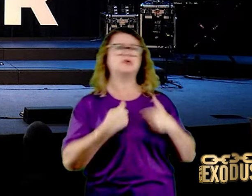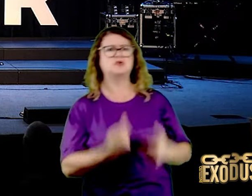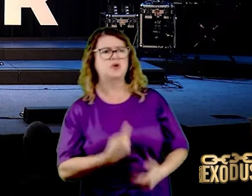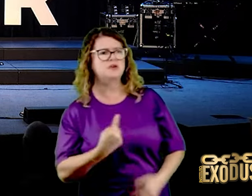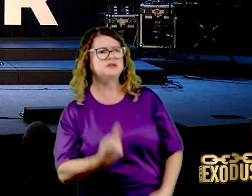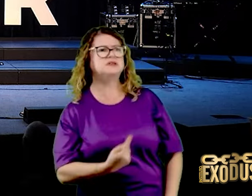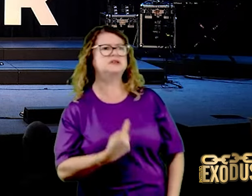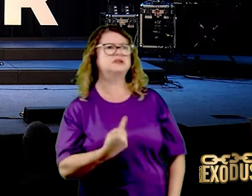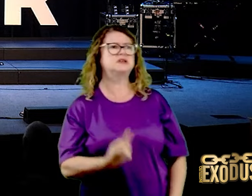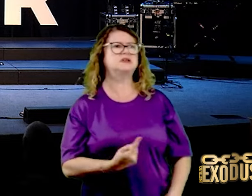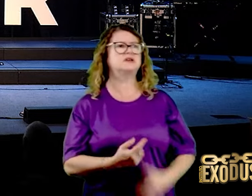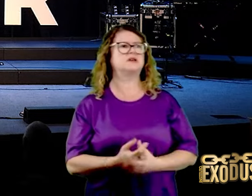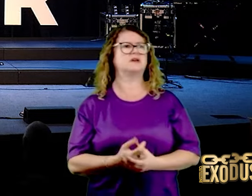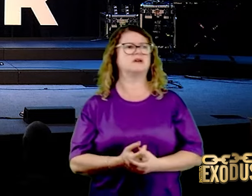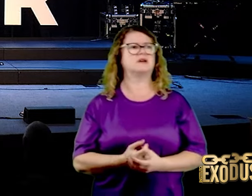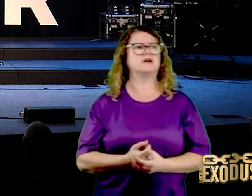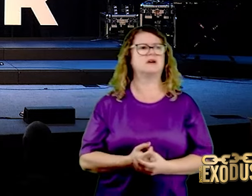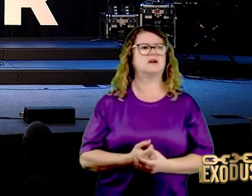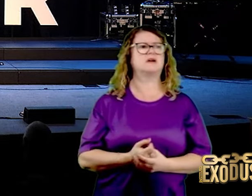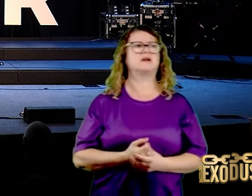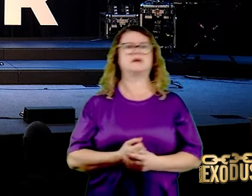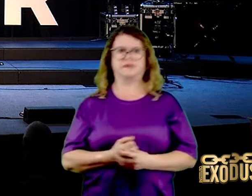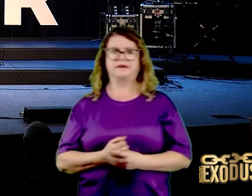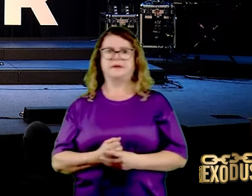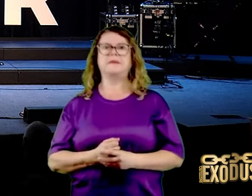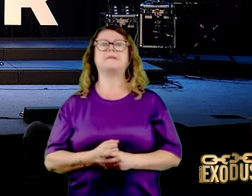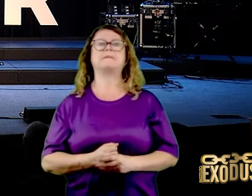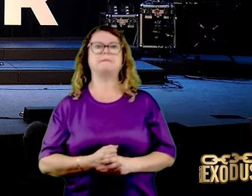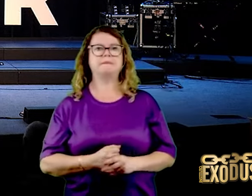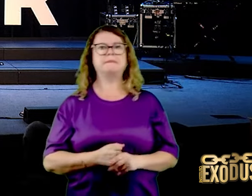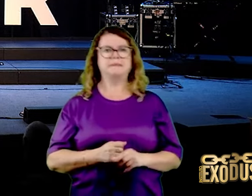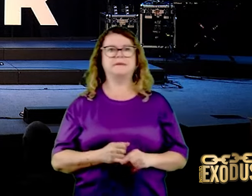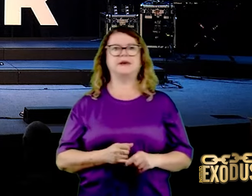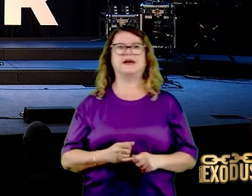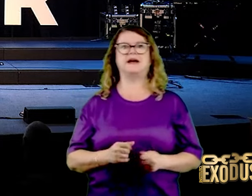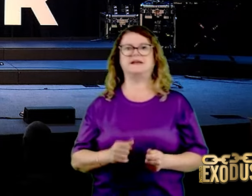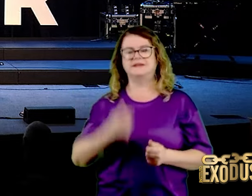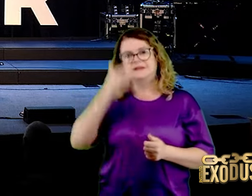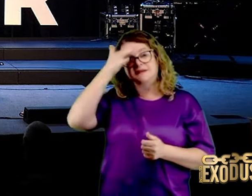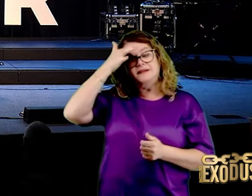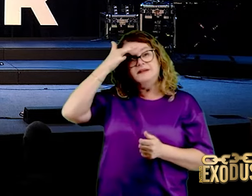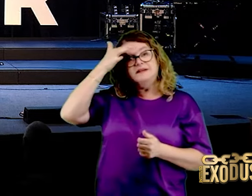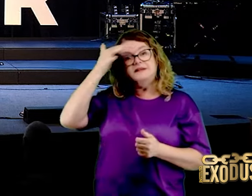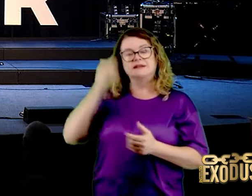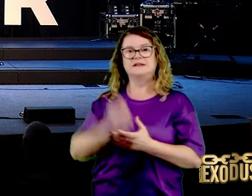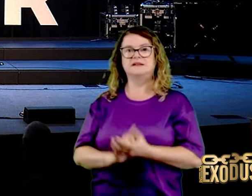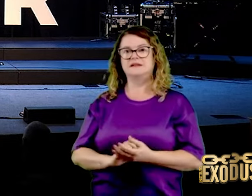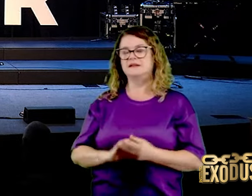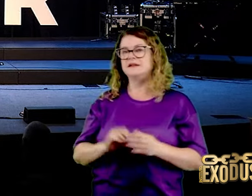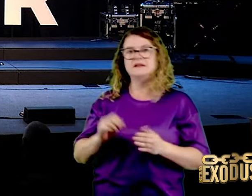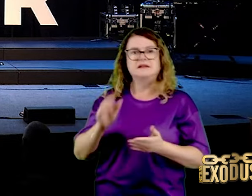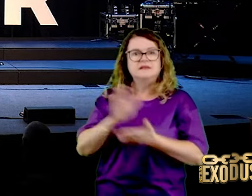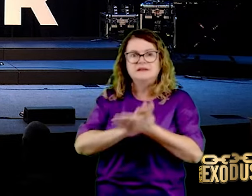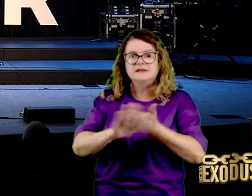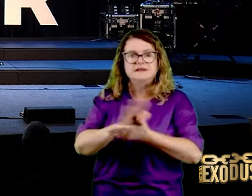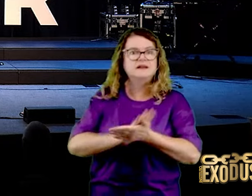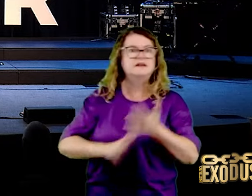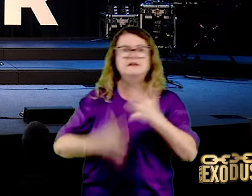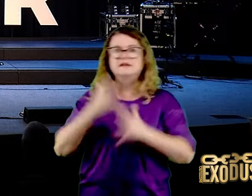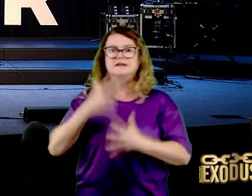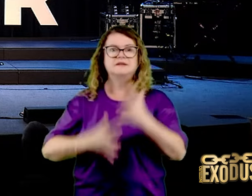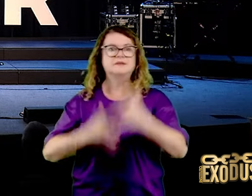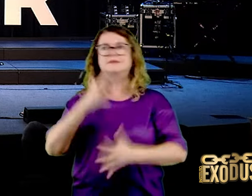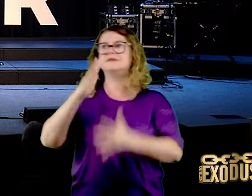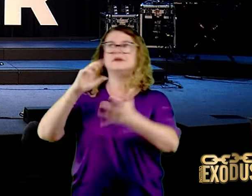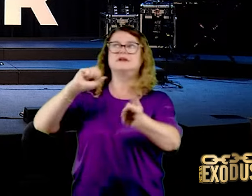tanto faz você ser um, ou você está com um milhão. Nada pode impedir o Senhor de